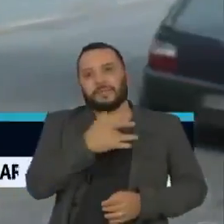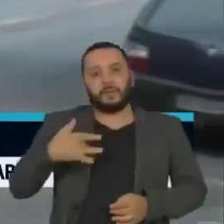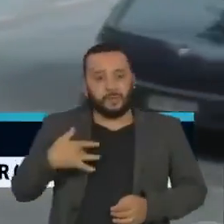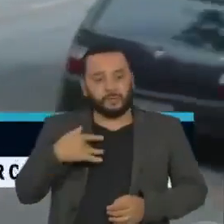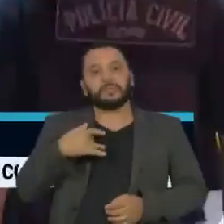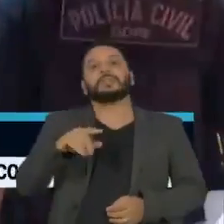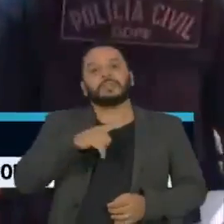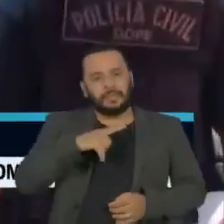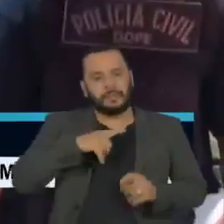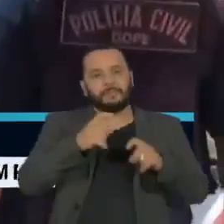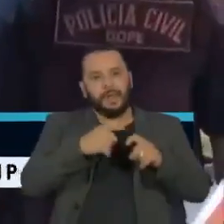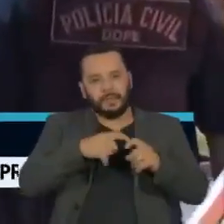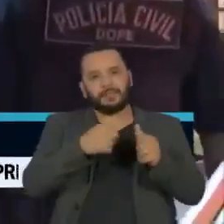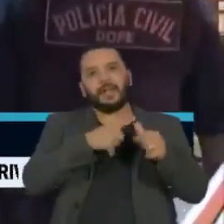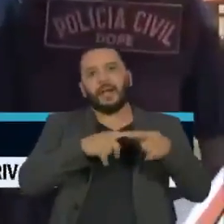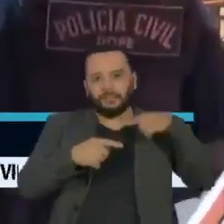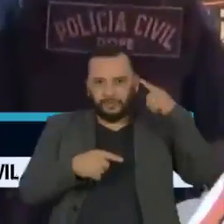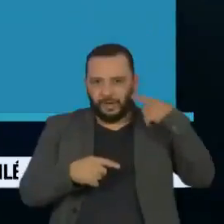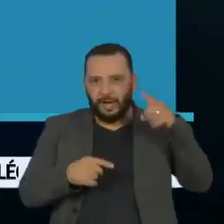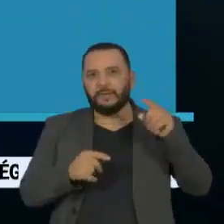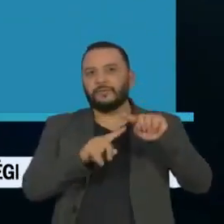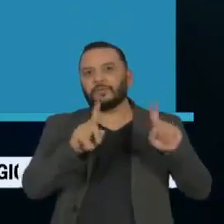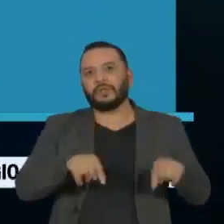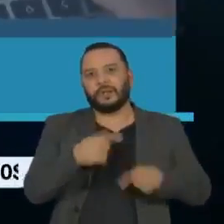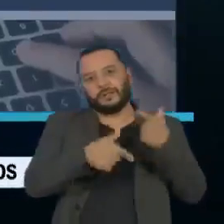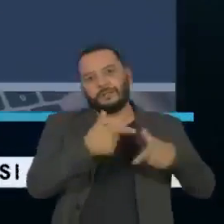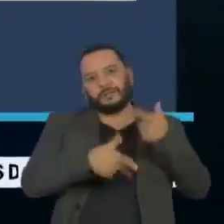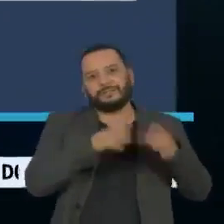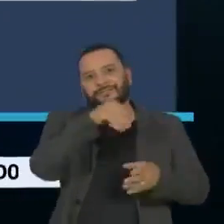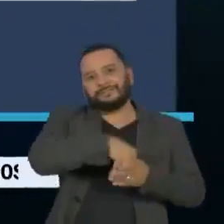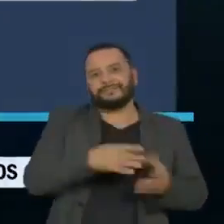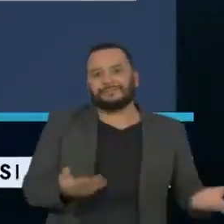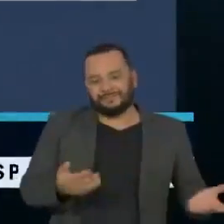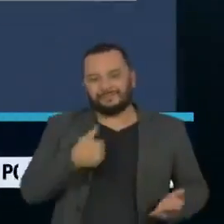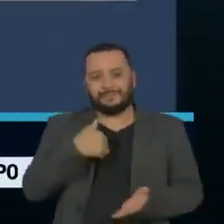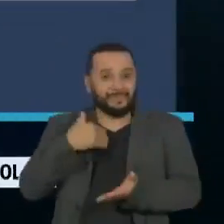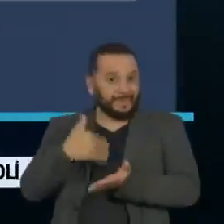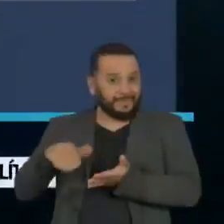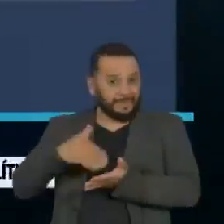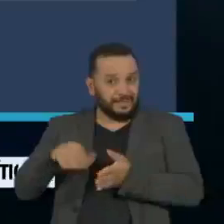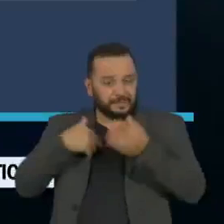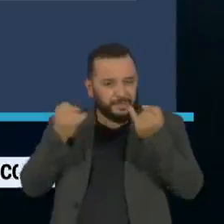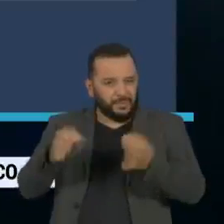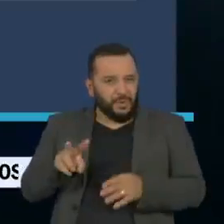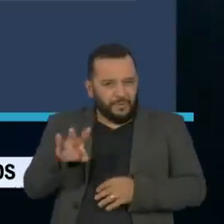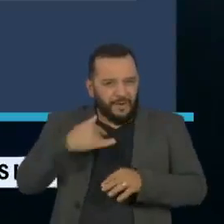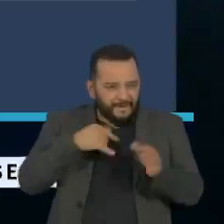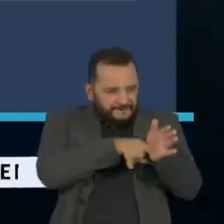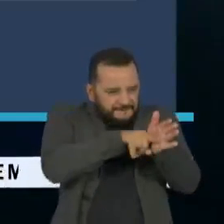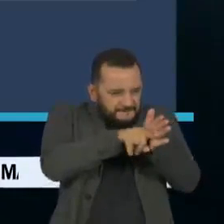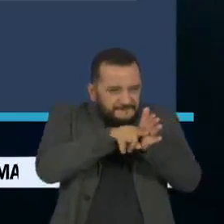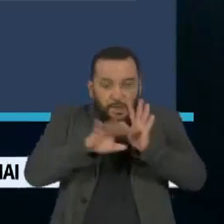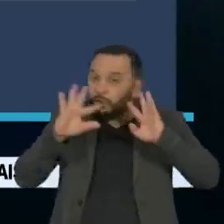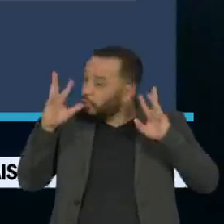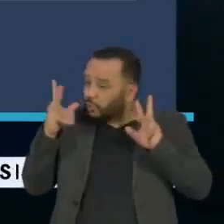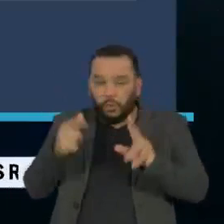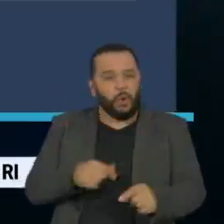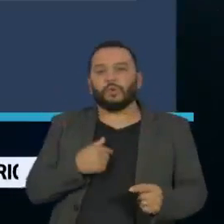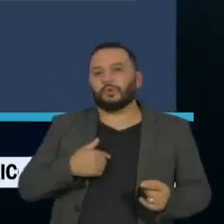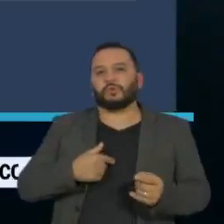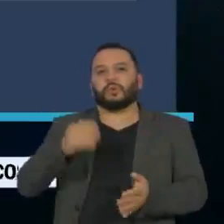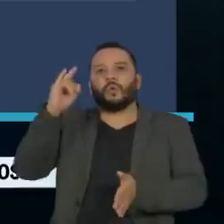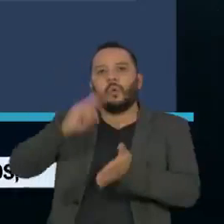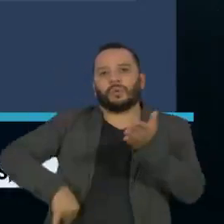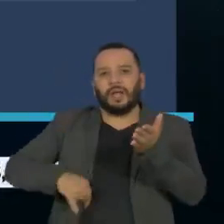médica e uma advogada, funcionárias da pasta. Em nota, a Secretaria diz que fará um pente fino em todos os contratos e convênios